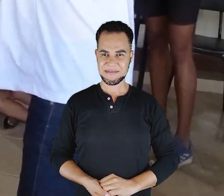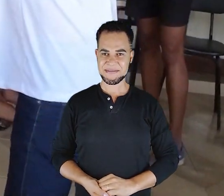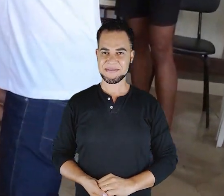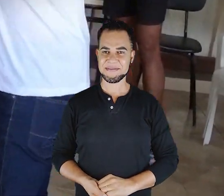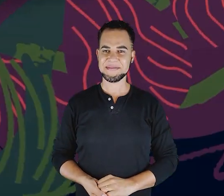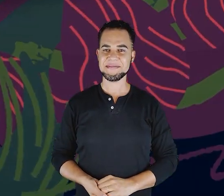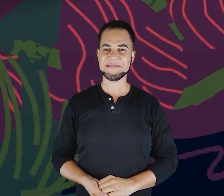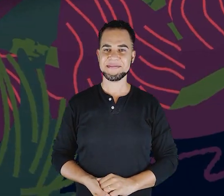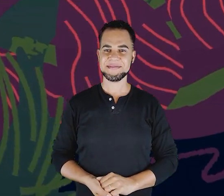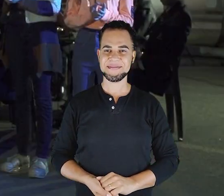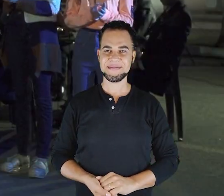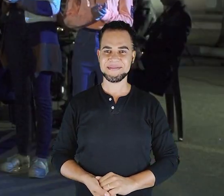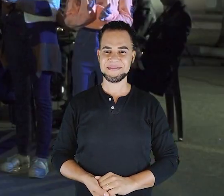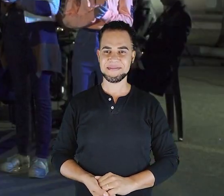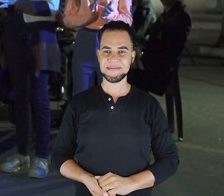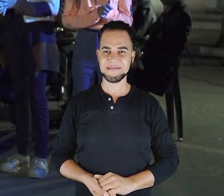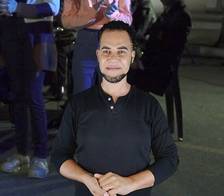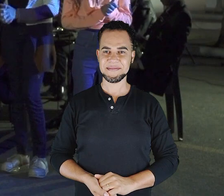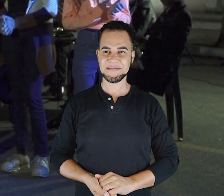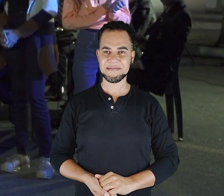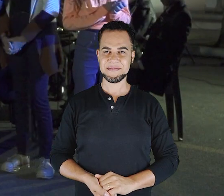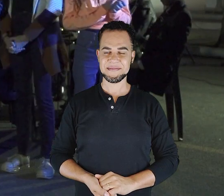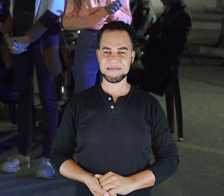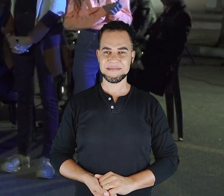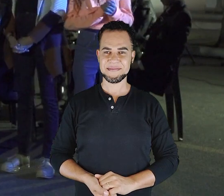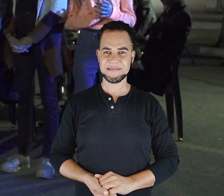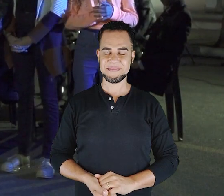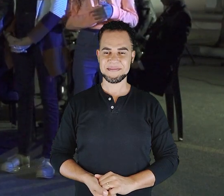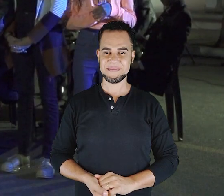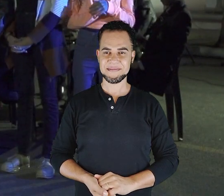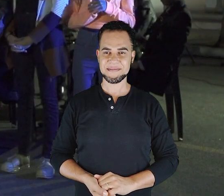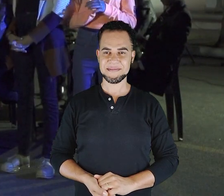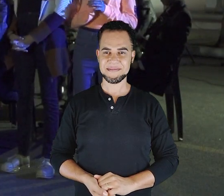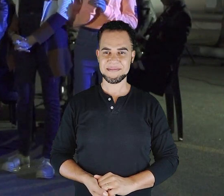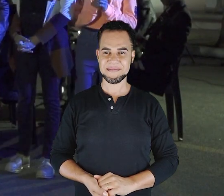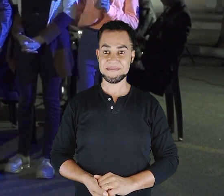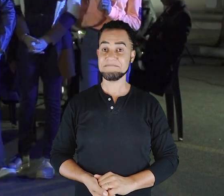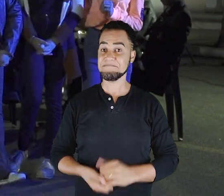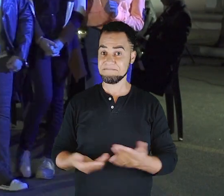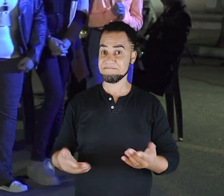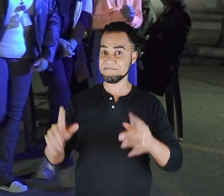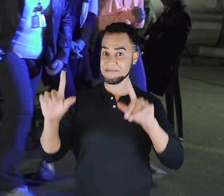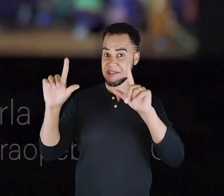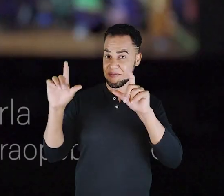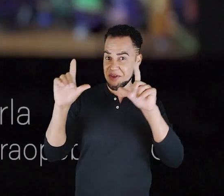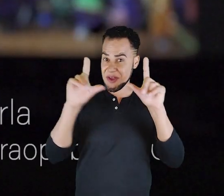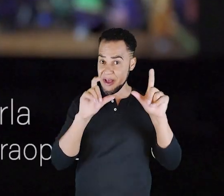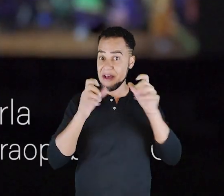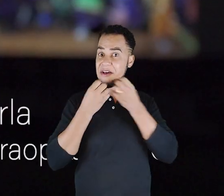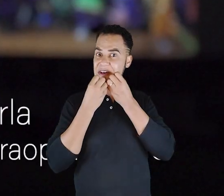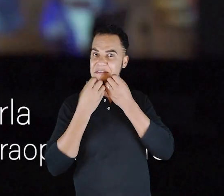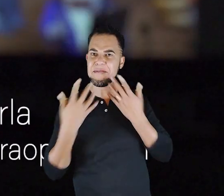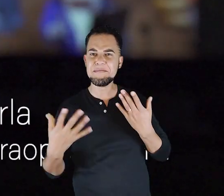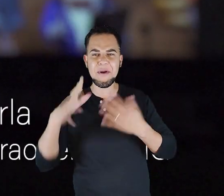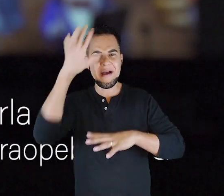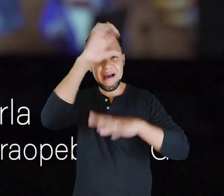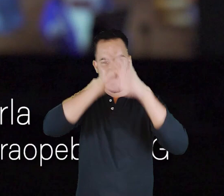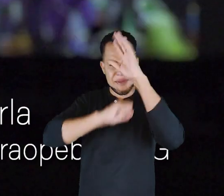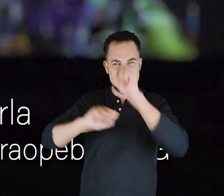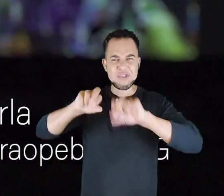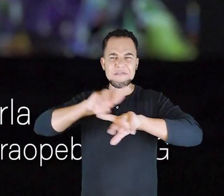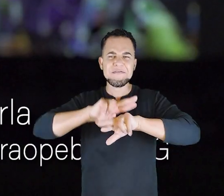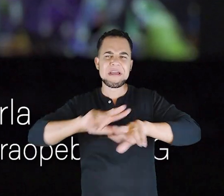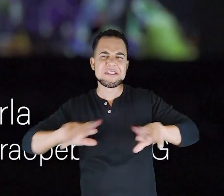Crianças e jovens sentados observam o instrutor à frente. Você tem fotografia? Foi boa, aprendi várias